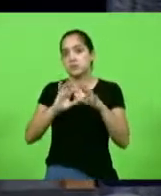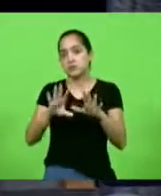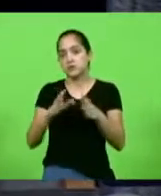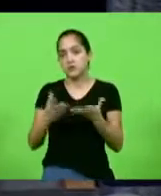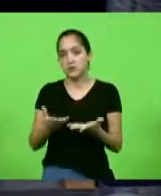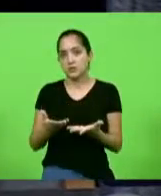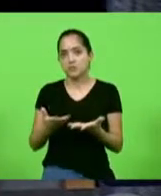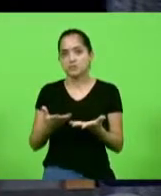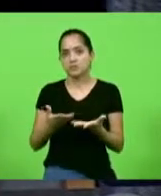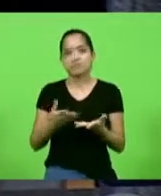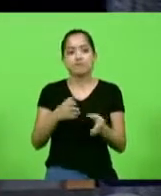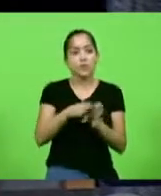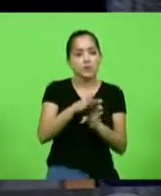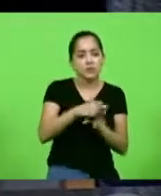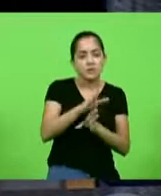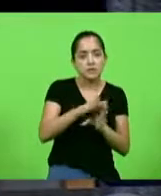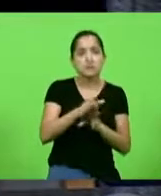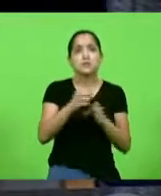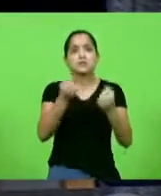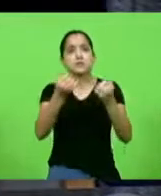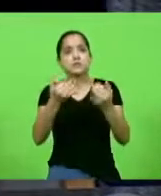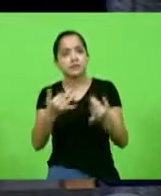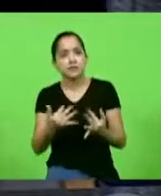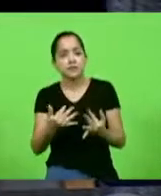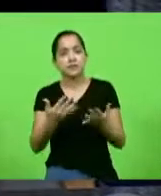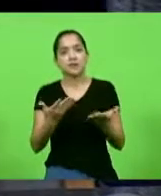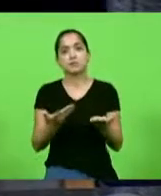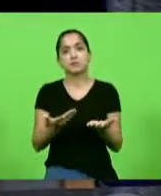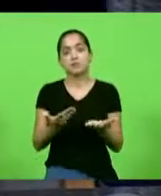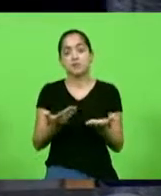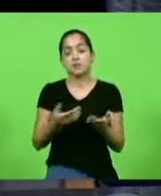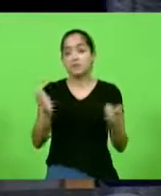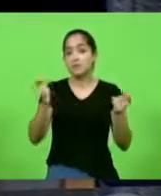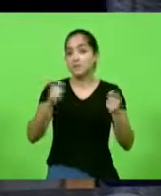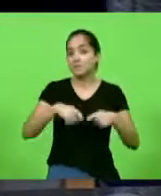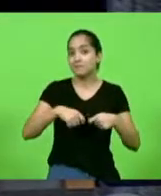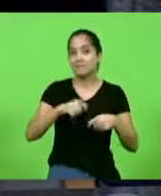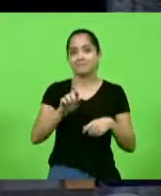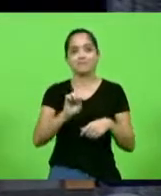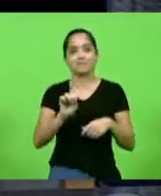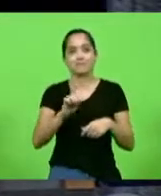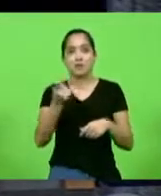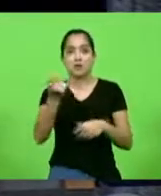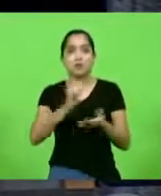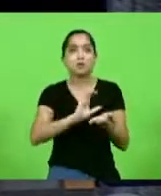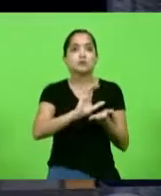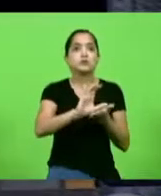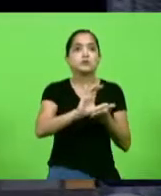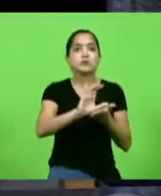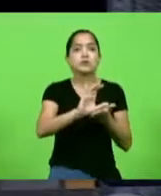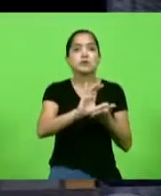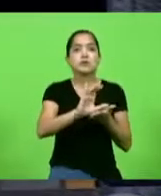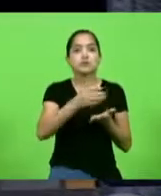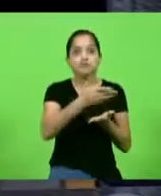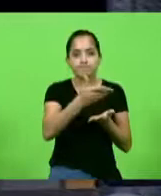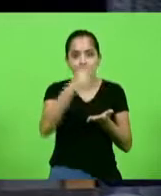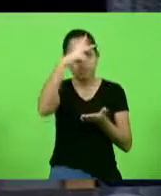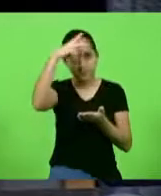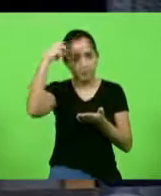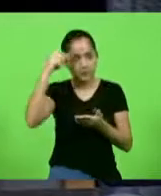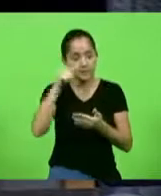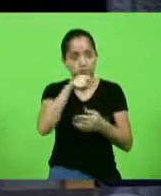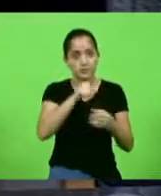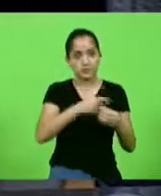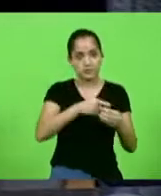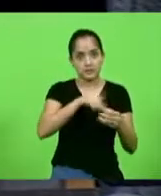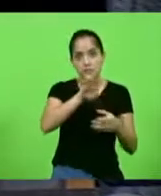sem dar orientação para a Prefeitura e sem permitir que o dinheiro chegue nos cofres da Prefeitura de Blumenau